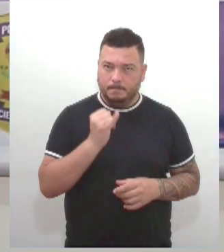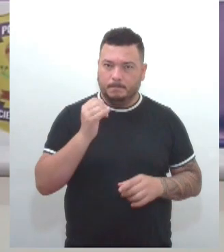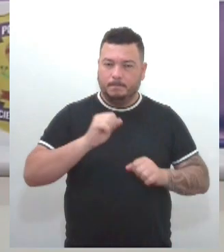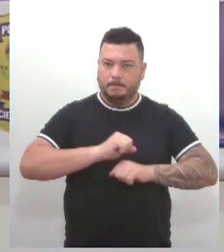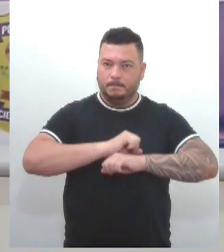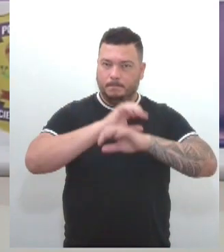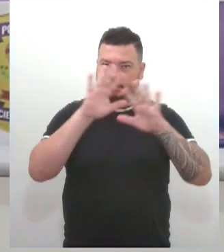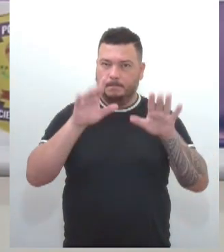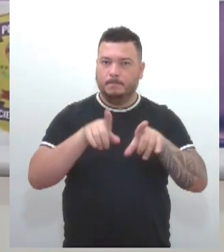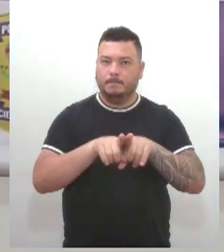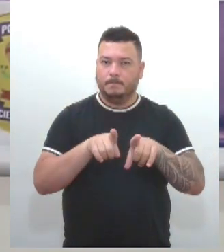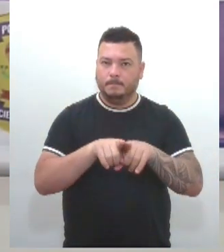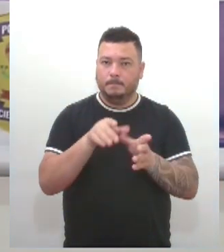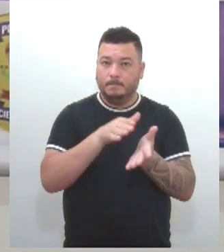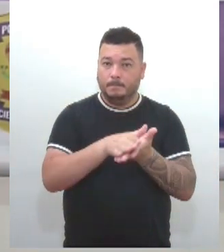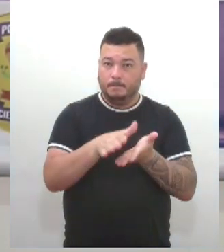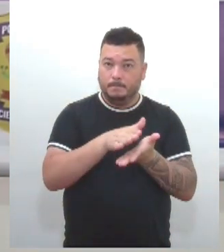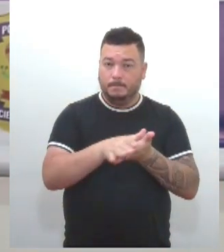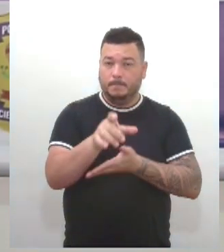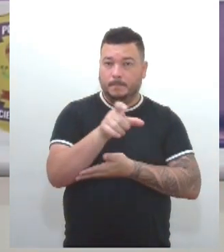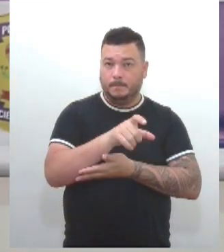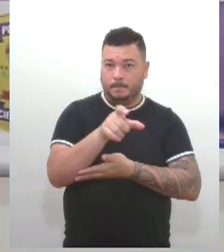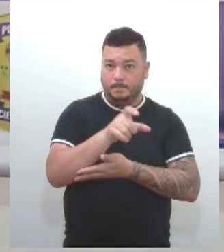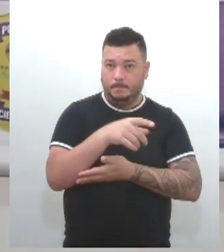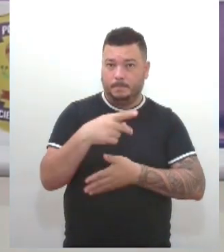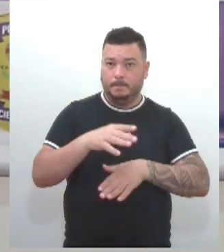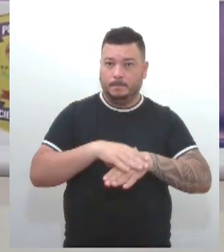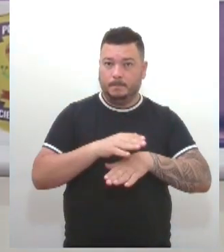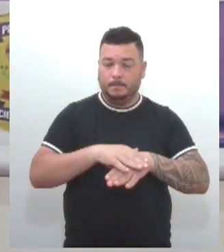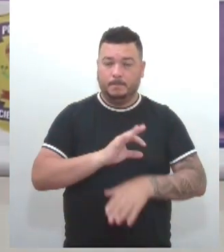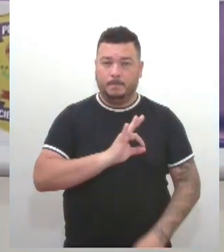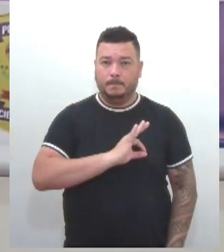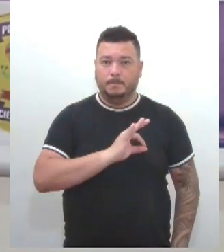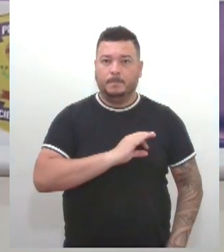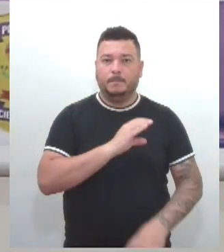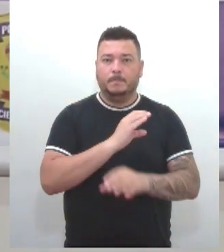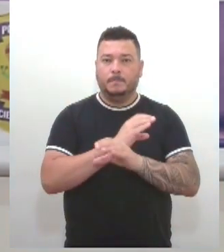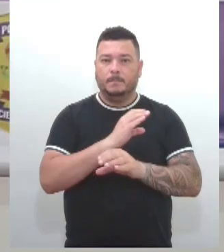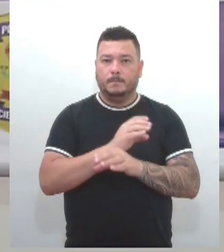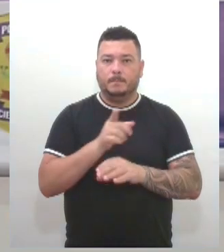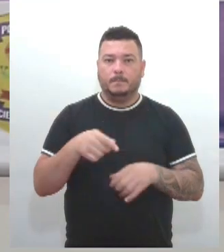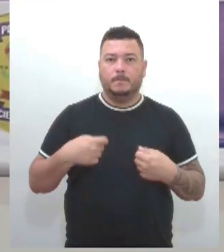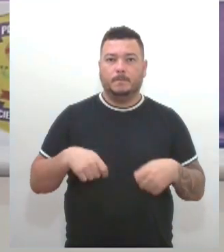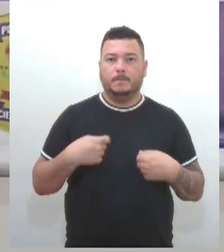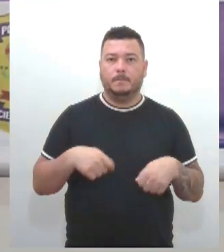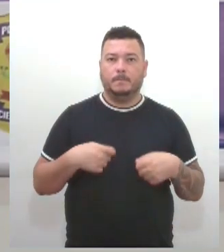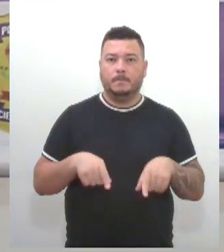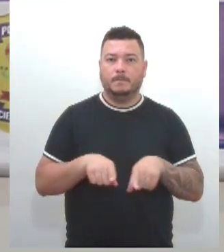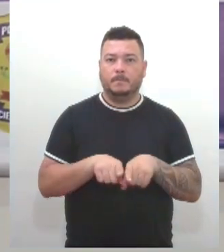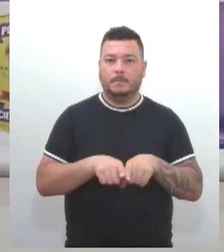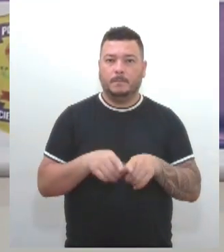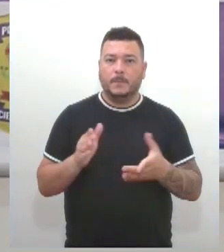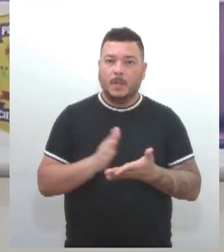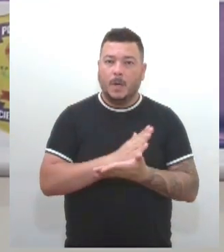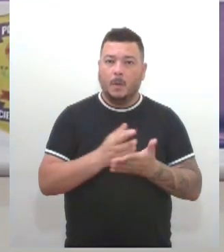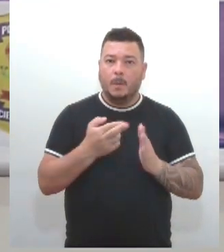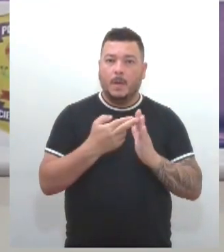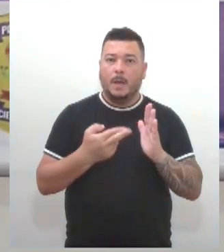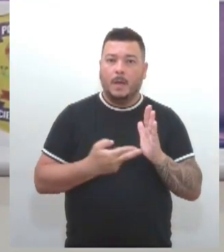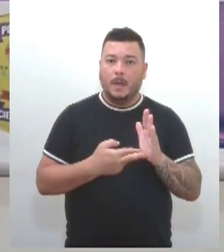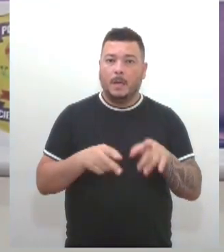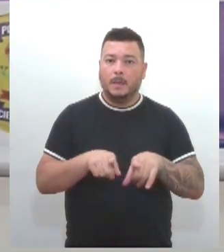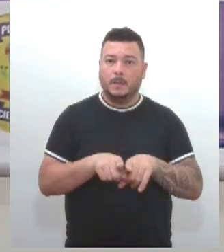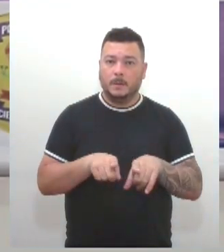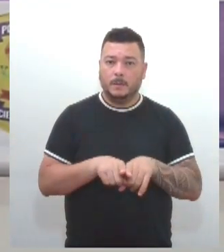emissão da carteira funcional do policial civil aposentado, ele necessita preencher alguns pré-requisitos. Existe uma documentação, um